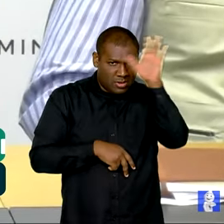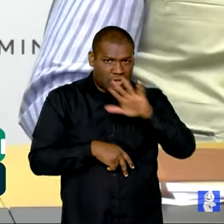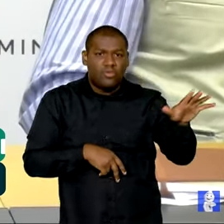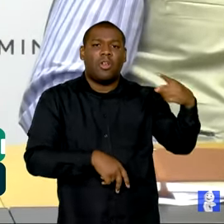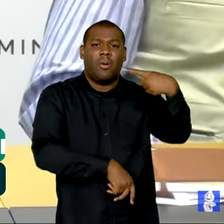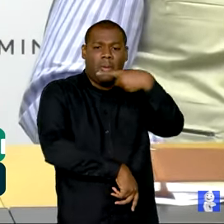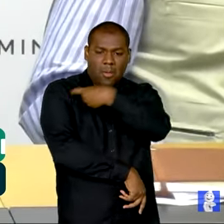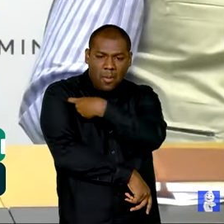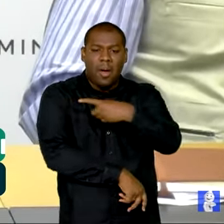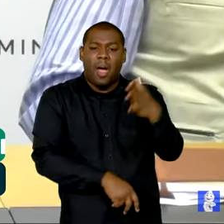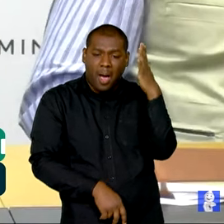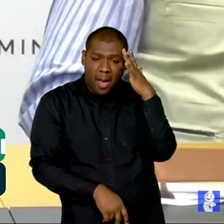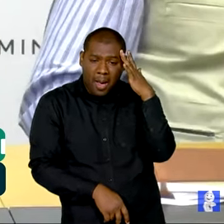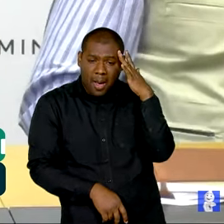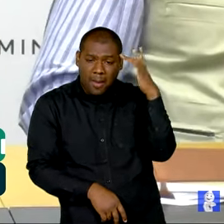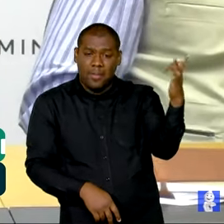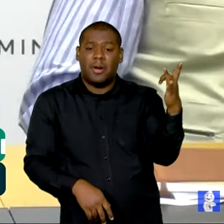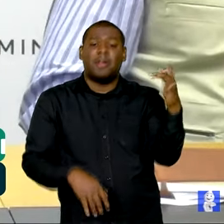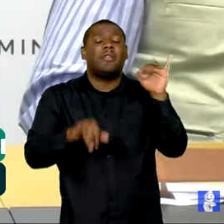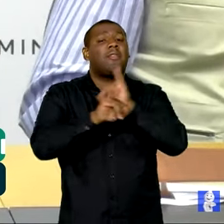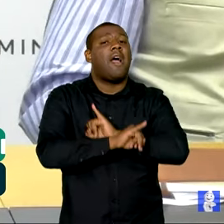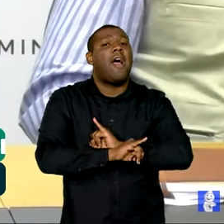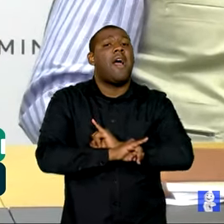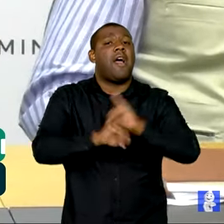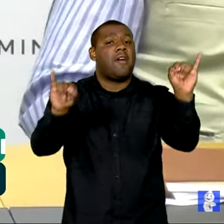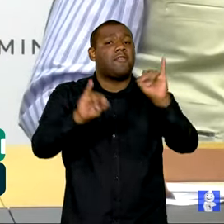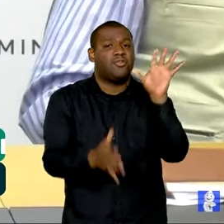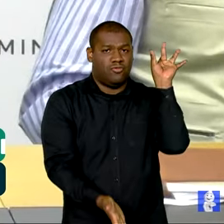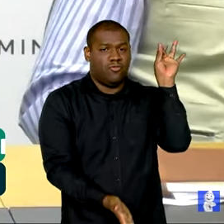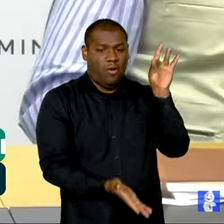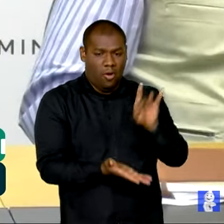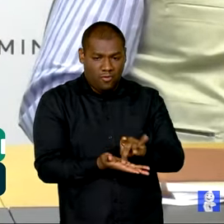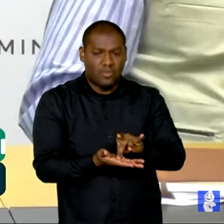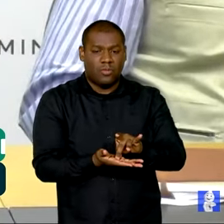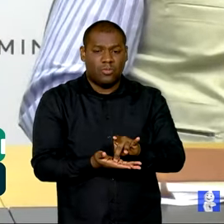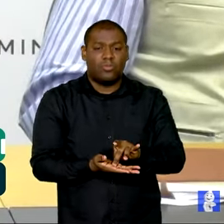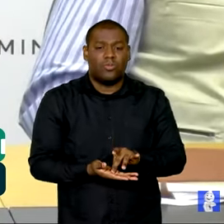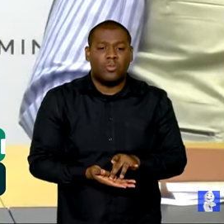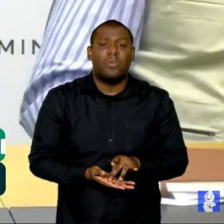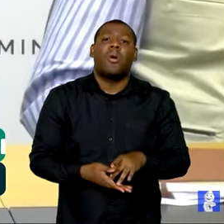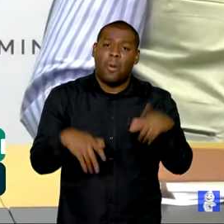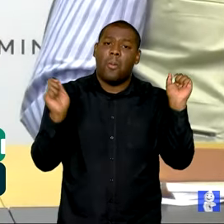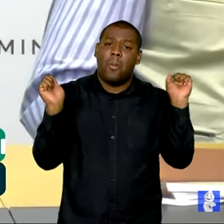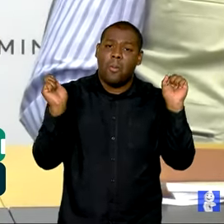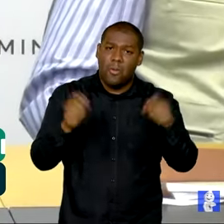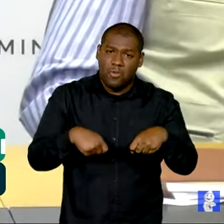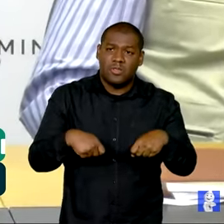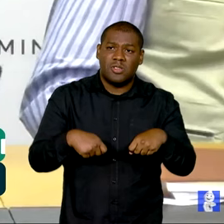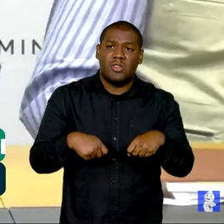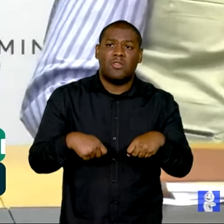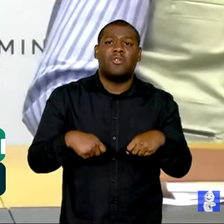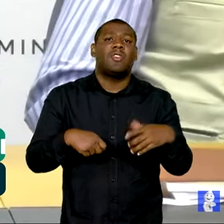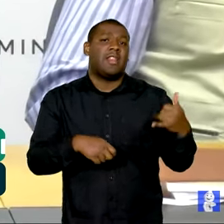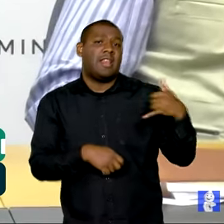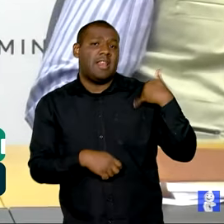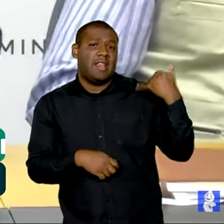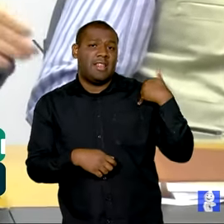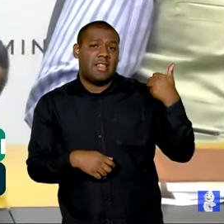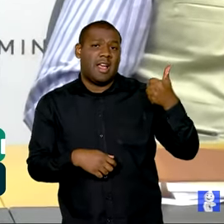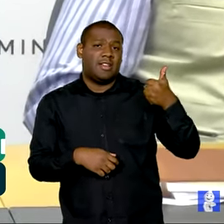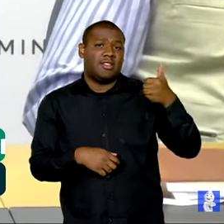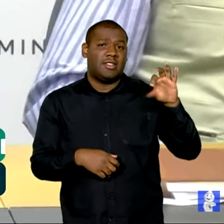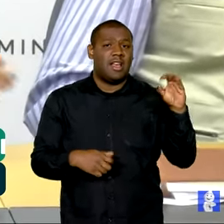amanhã emitir uma nota dando essa possibilidade de ampliação dentro da faixa etária de 10 a